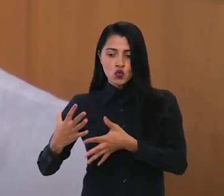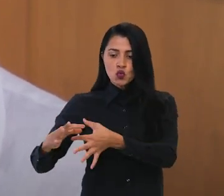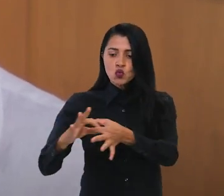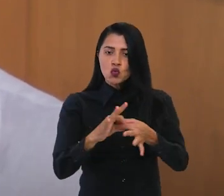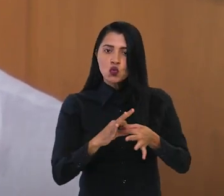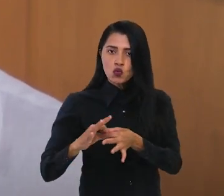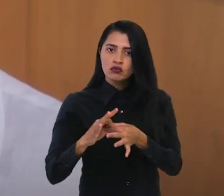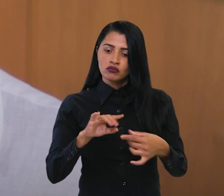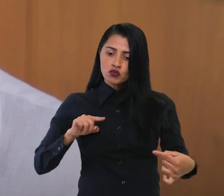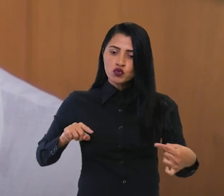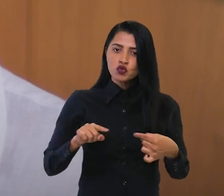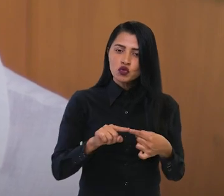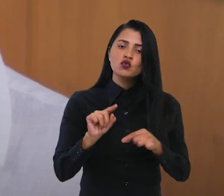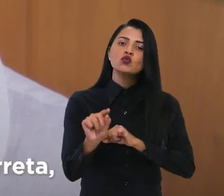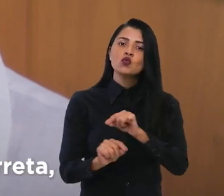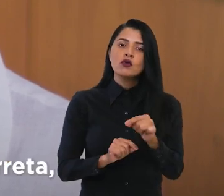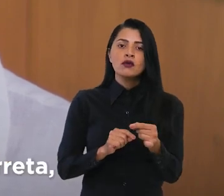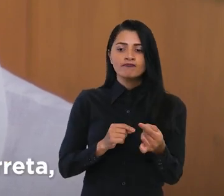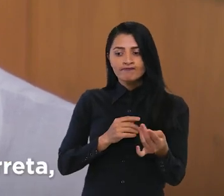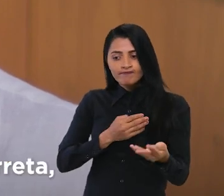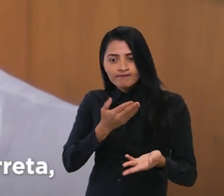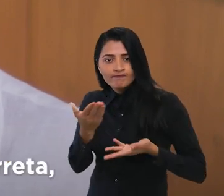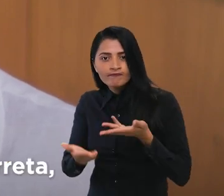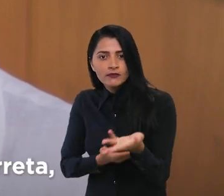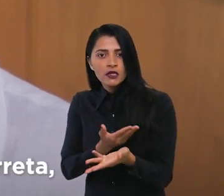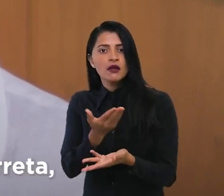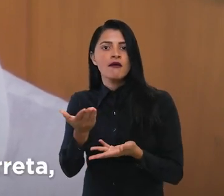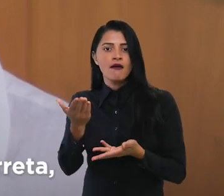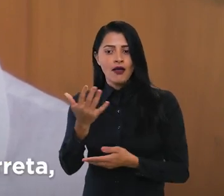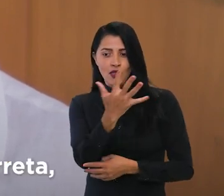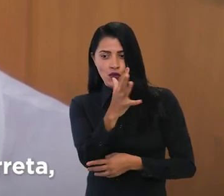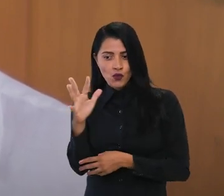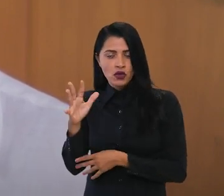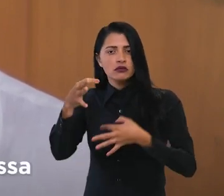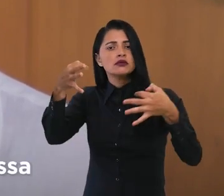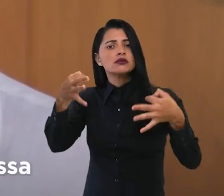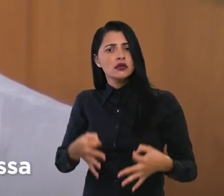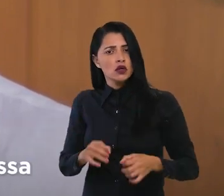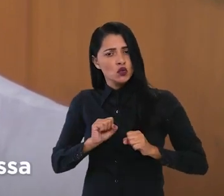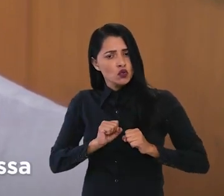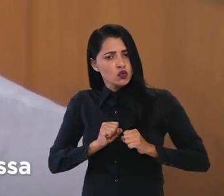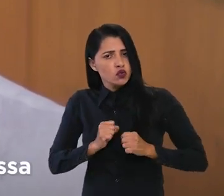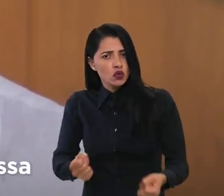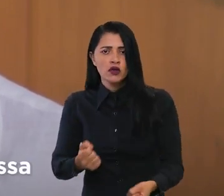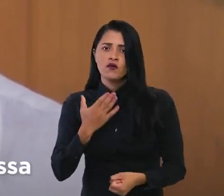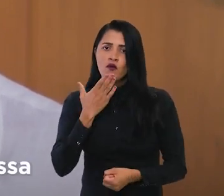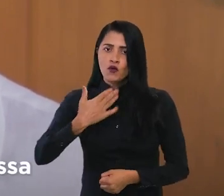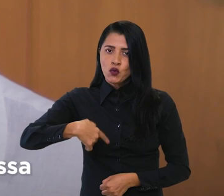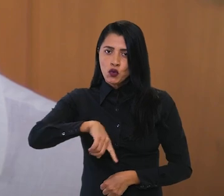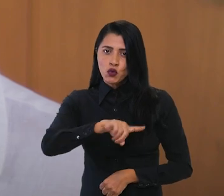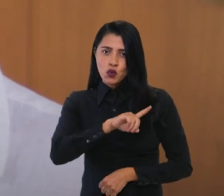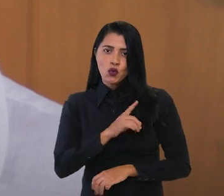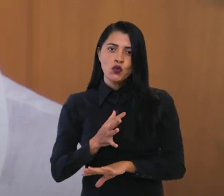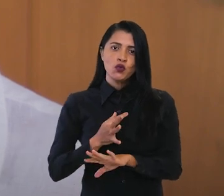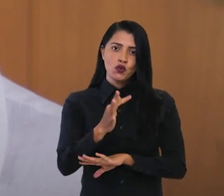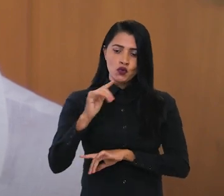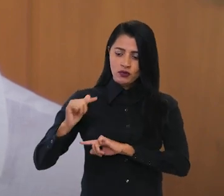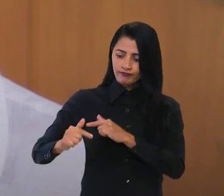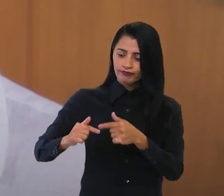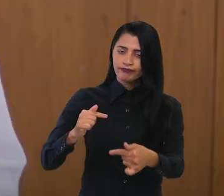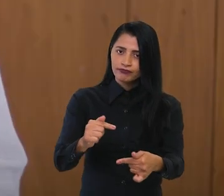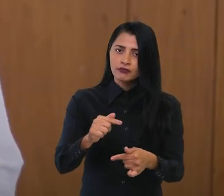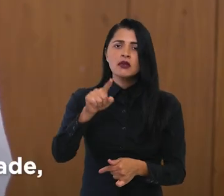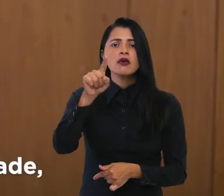numa inadiável missão, a de tratar a natureza de forma correta, no esforço em benefício da nossa e das futuras